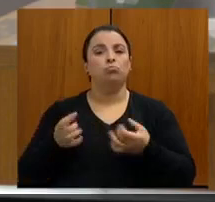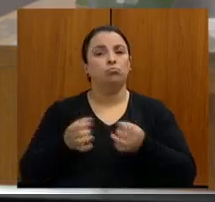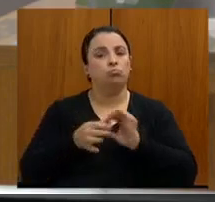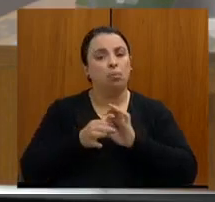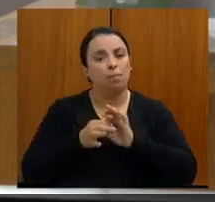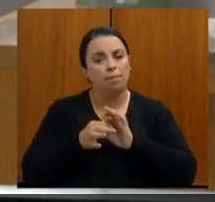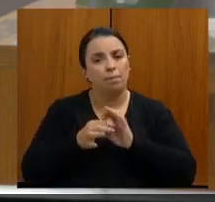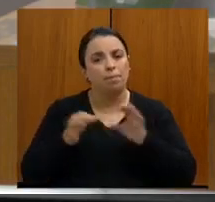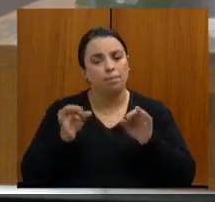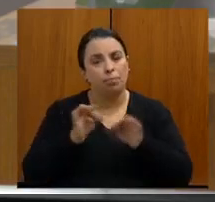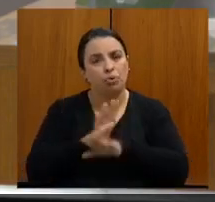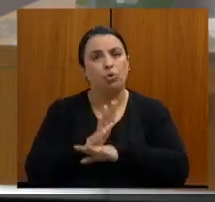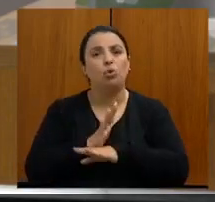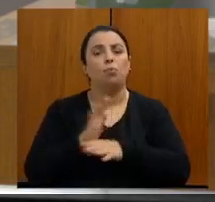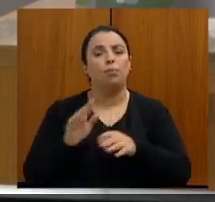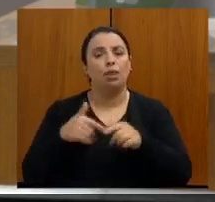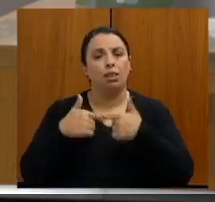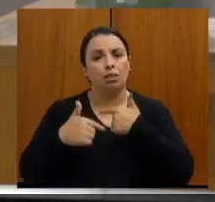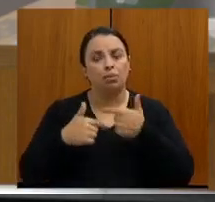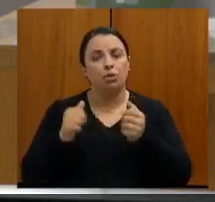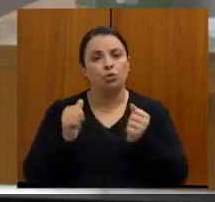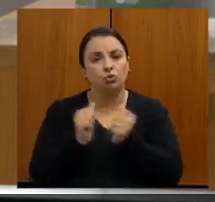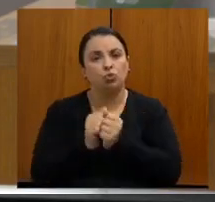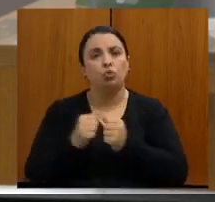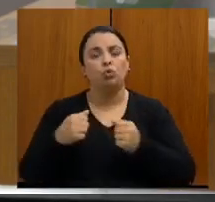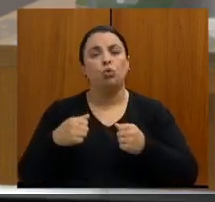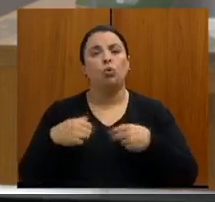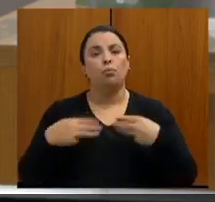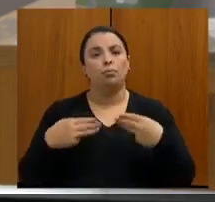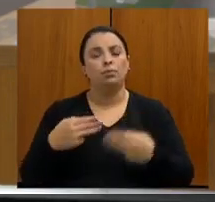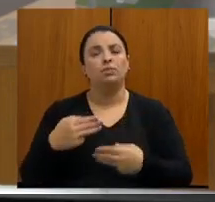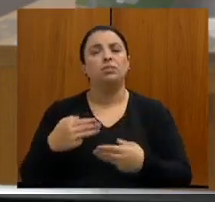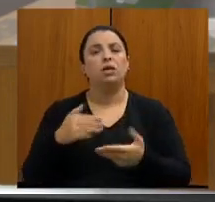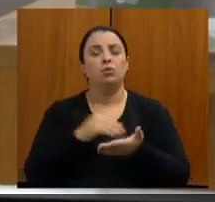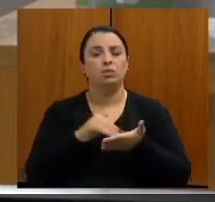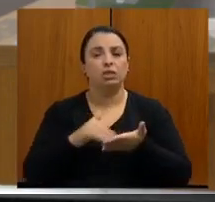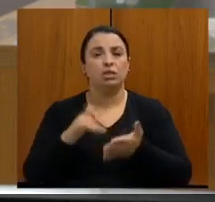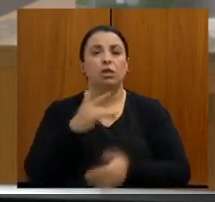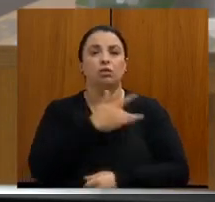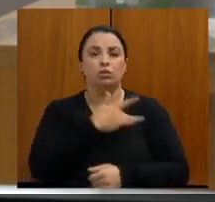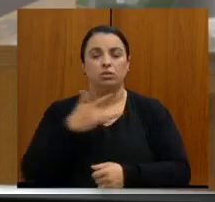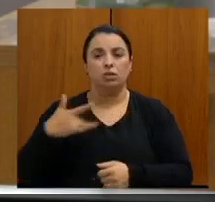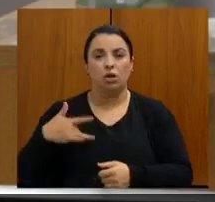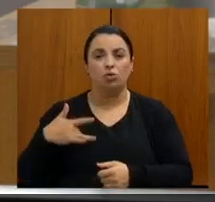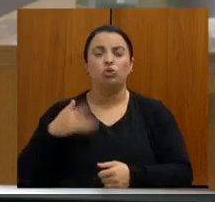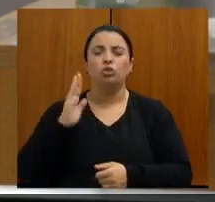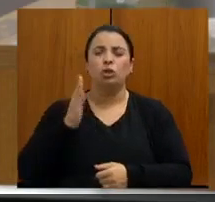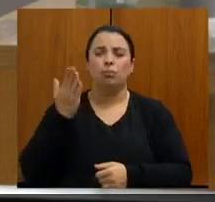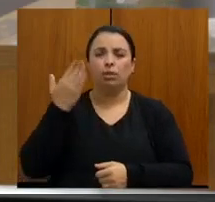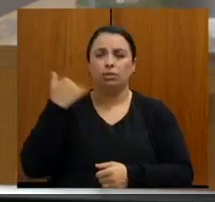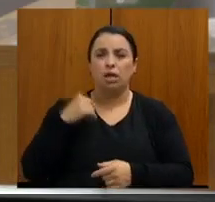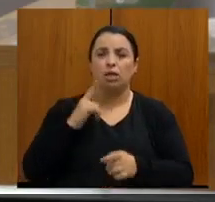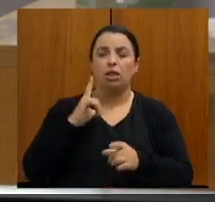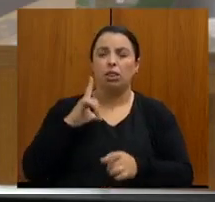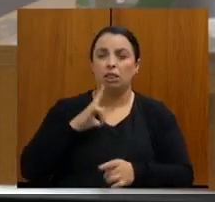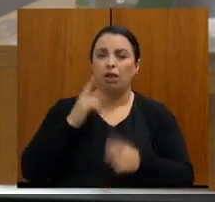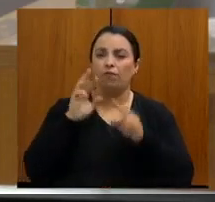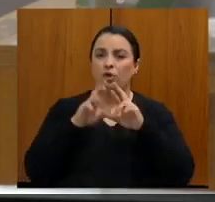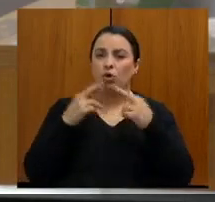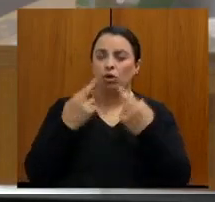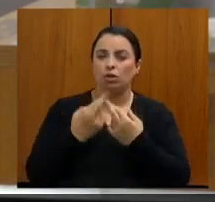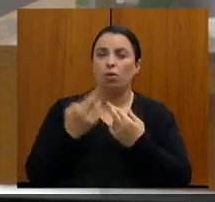Saúde, nós já tivemos alguns encontros anteriormente, quando assumi o centro de apoio,